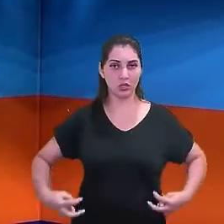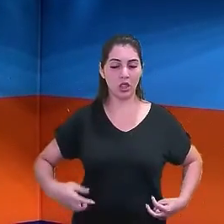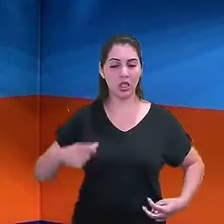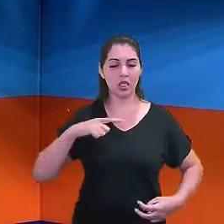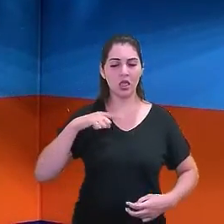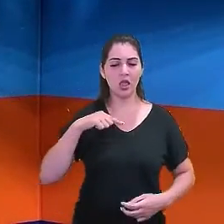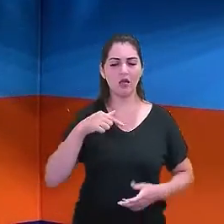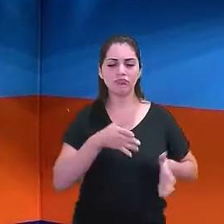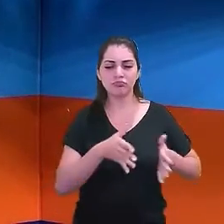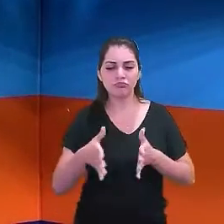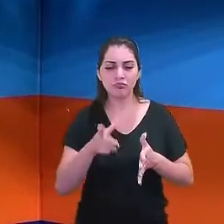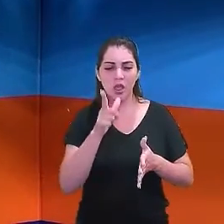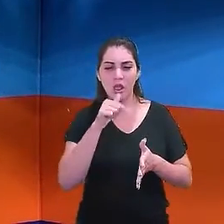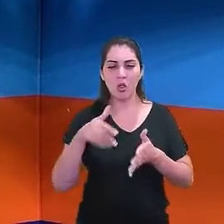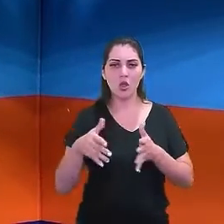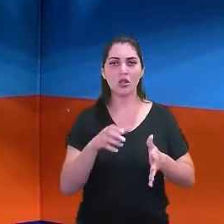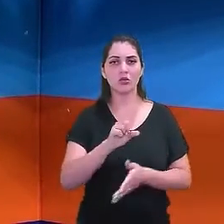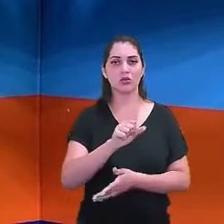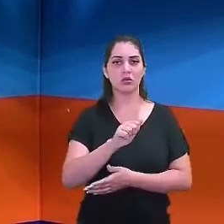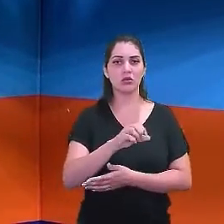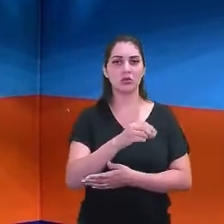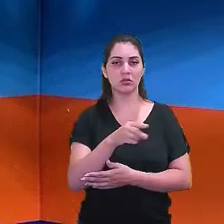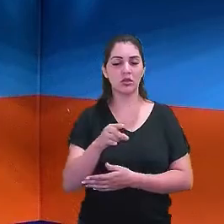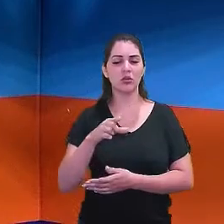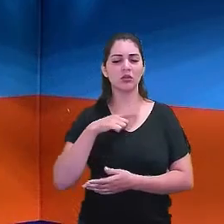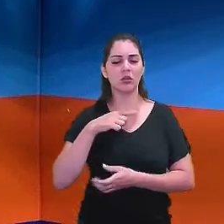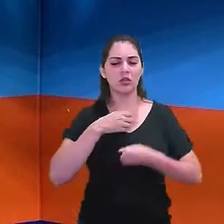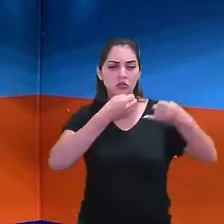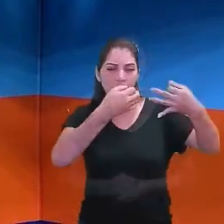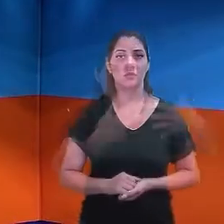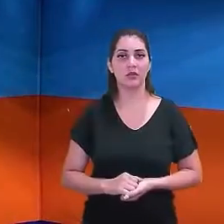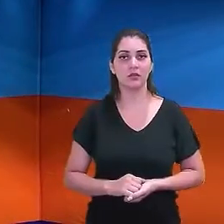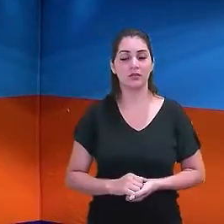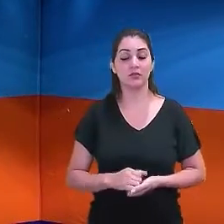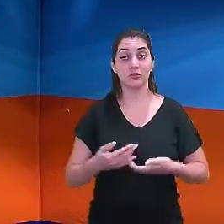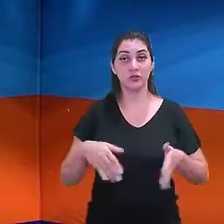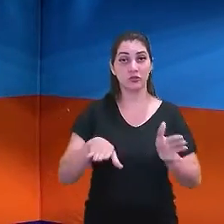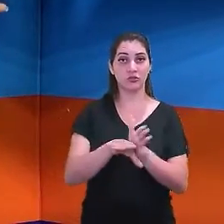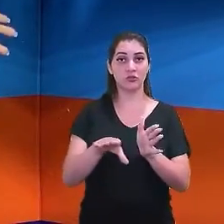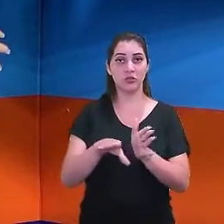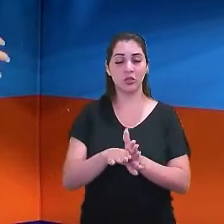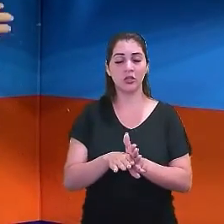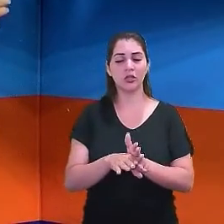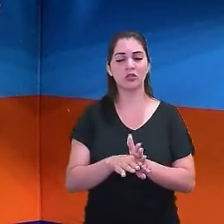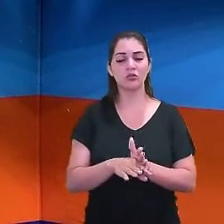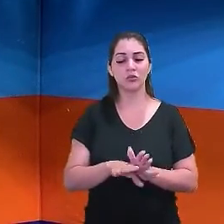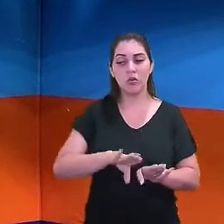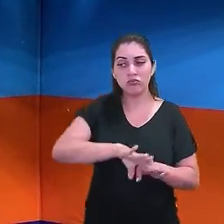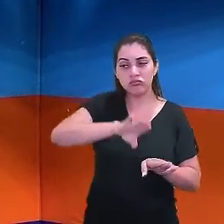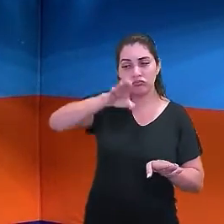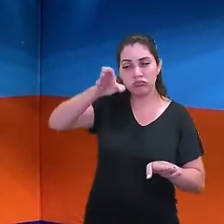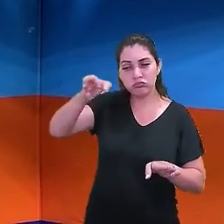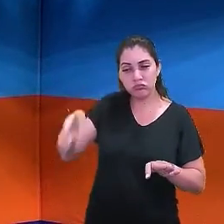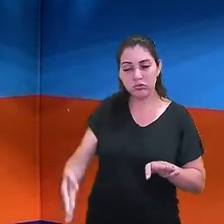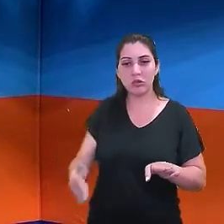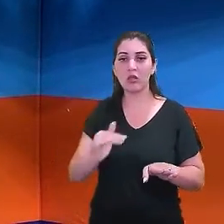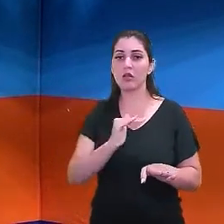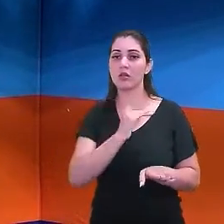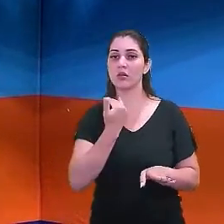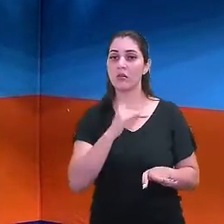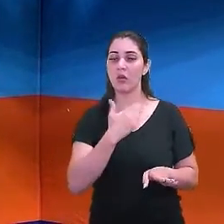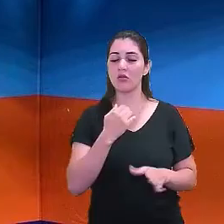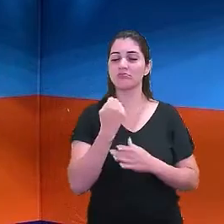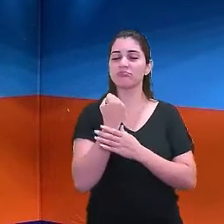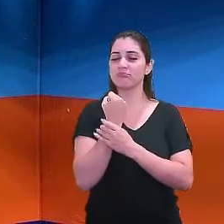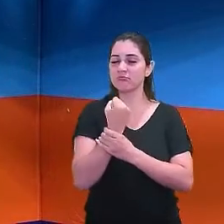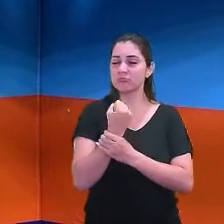São Francisco. E contando a história da revolução de Lampião e Maria Bonita. Chegando até a gruta, que eles foram assassinados. Eu garanto